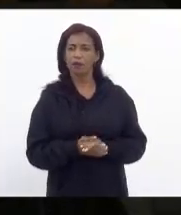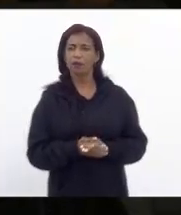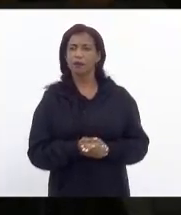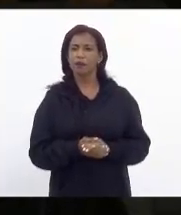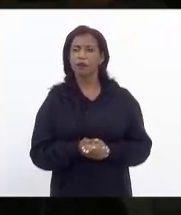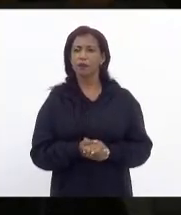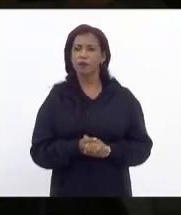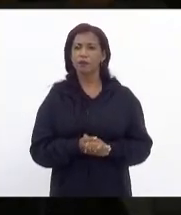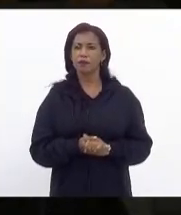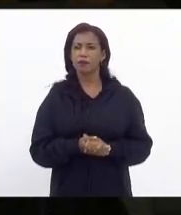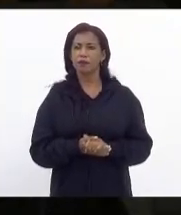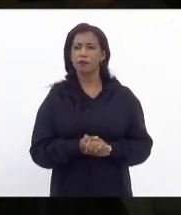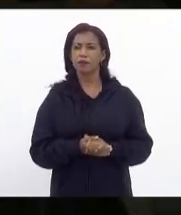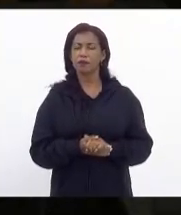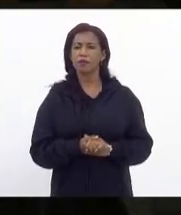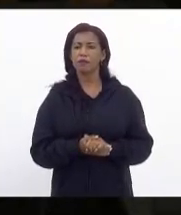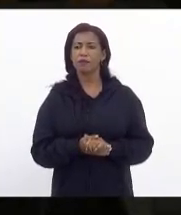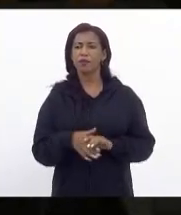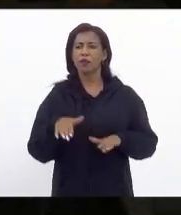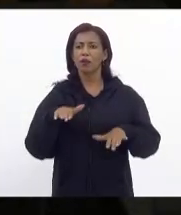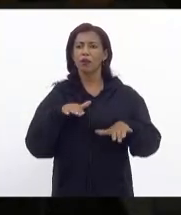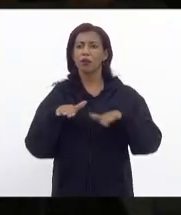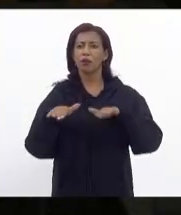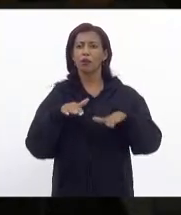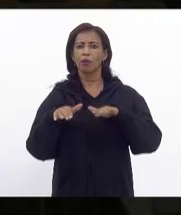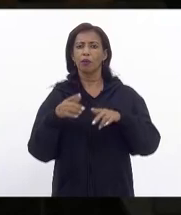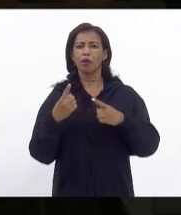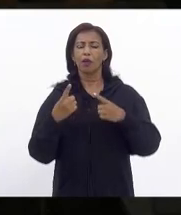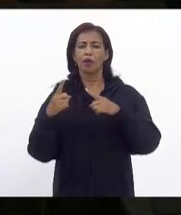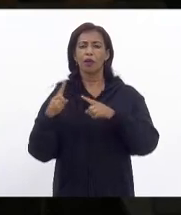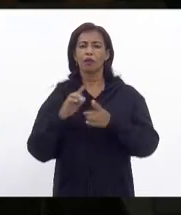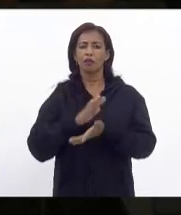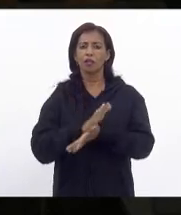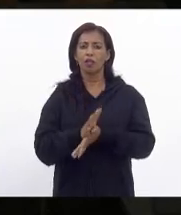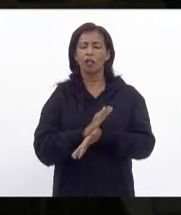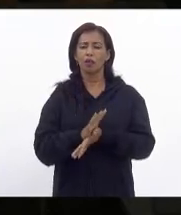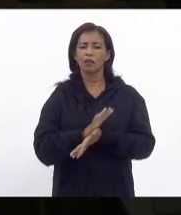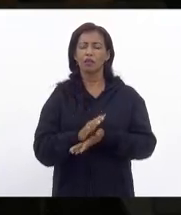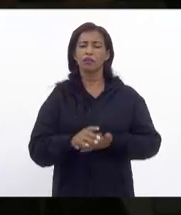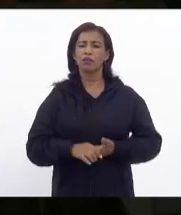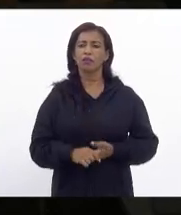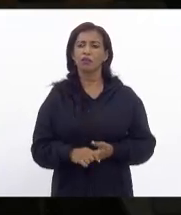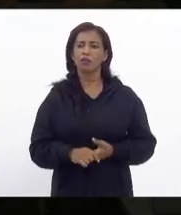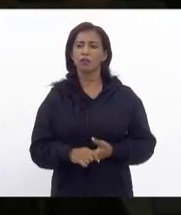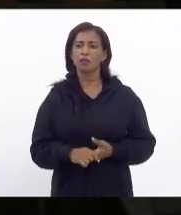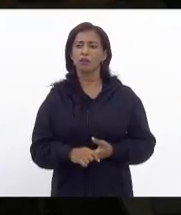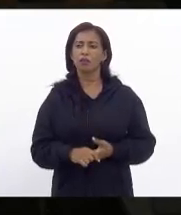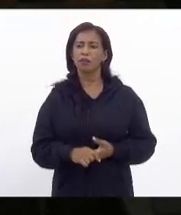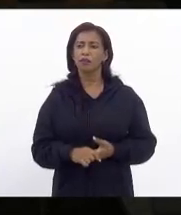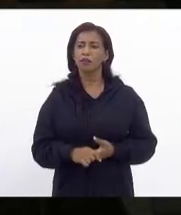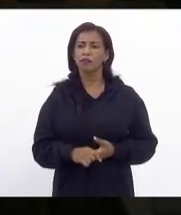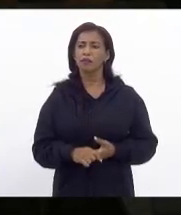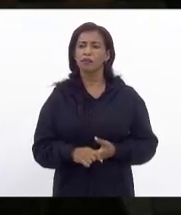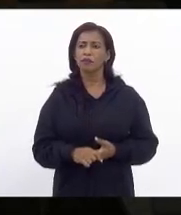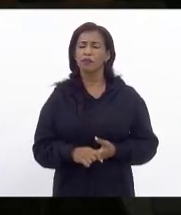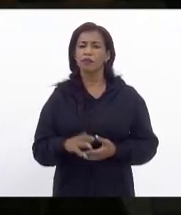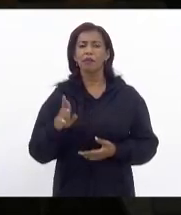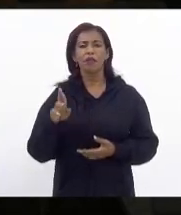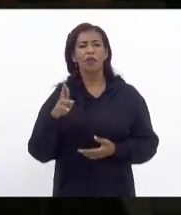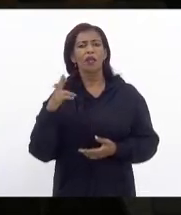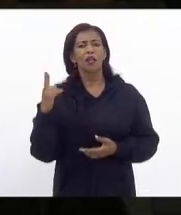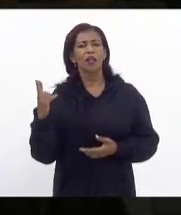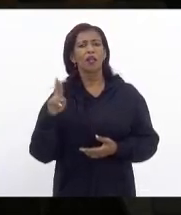o livro intitulado Mobilidade Antirracista organizado por Daniel Santini pai de Santarém e Rafaela